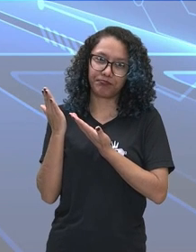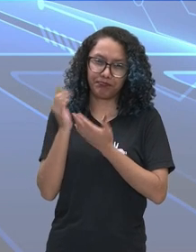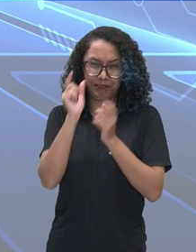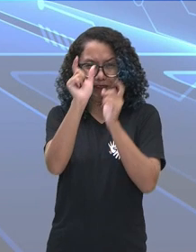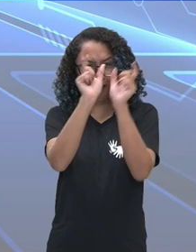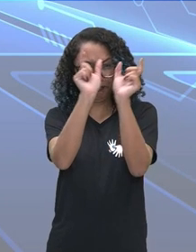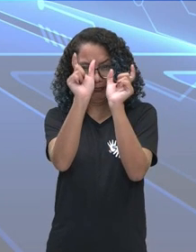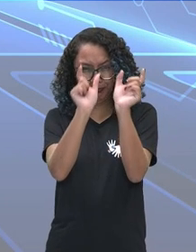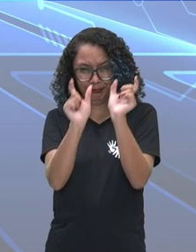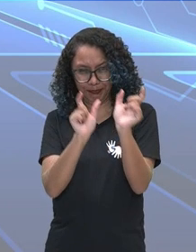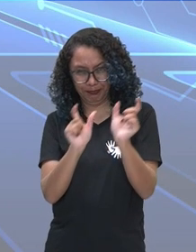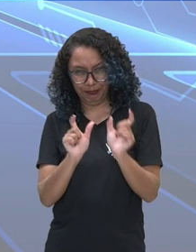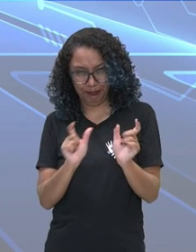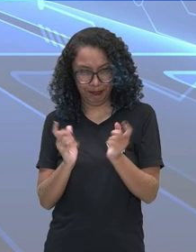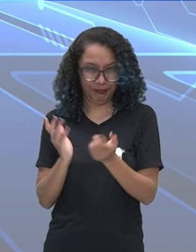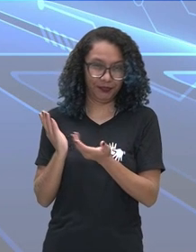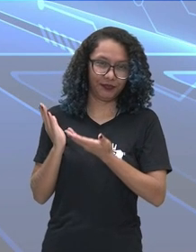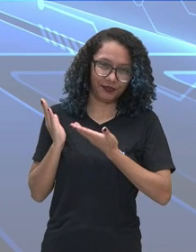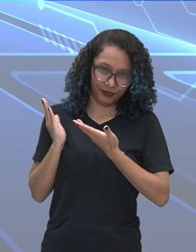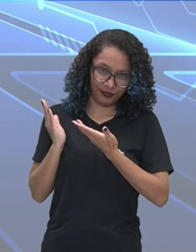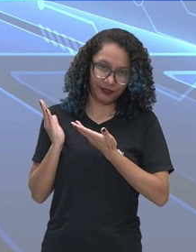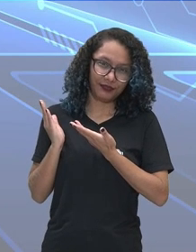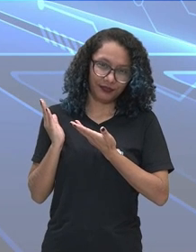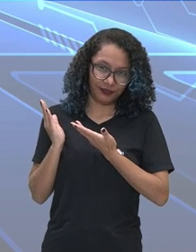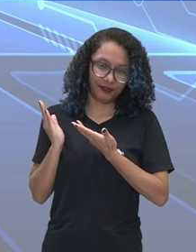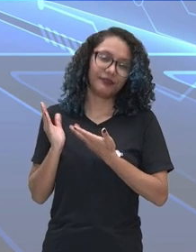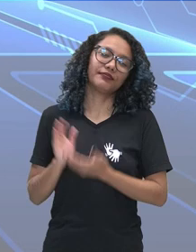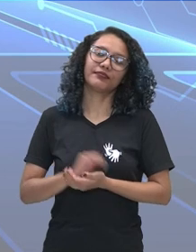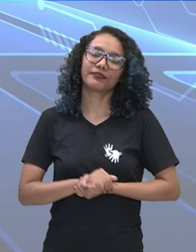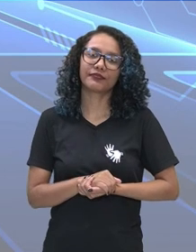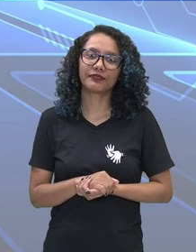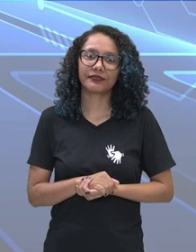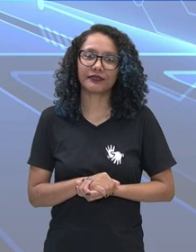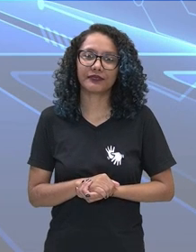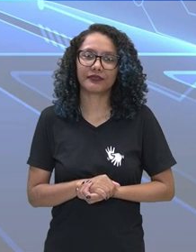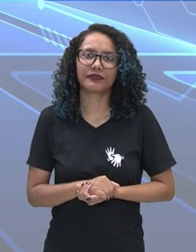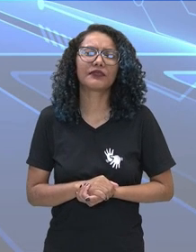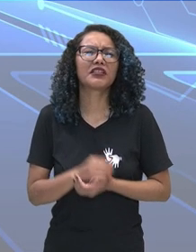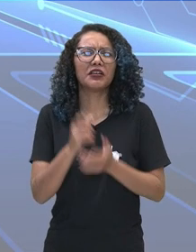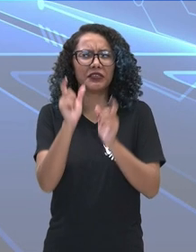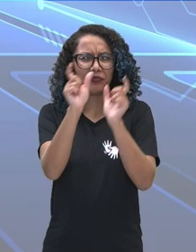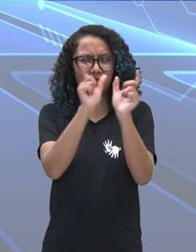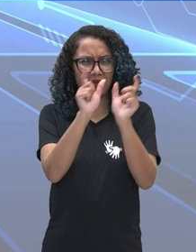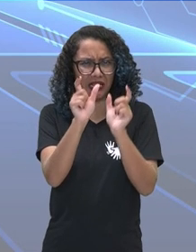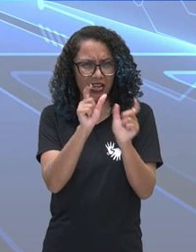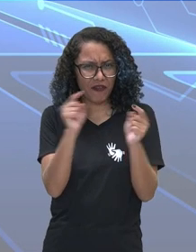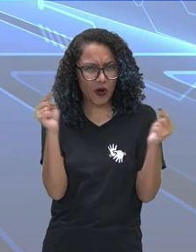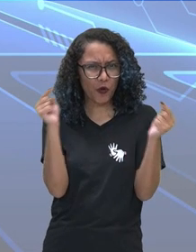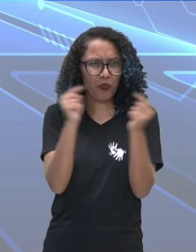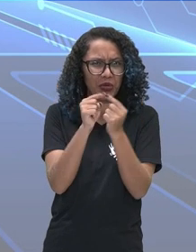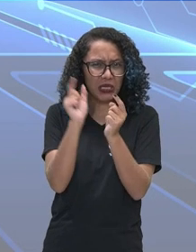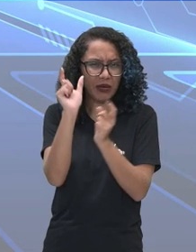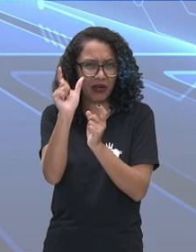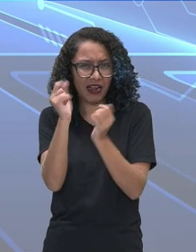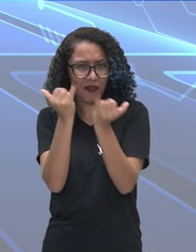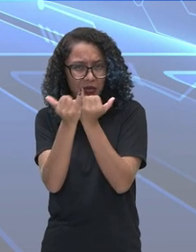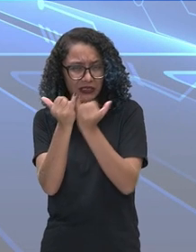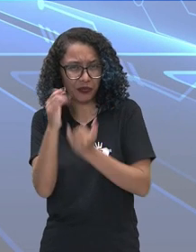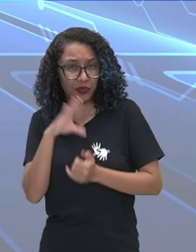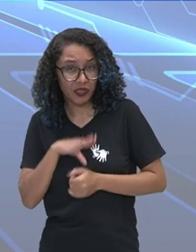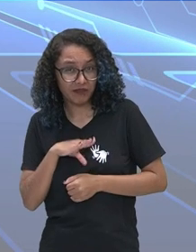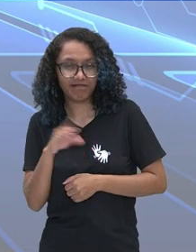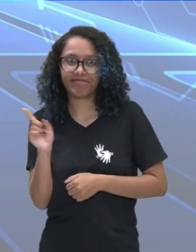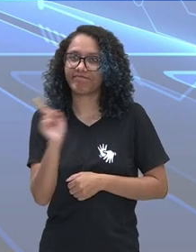story, offline, fast food, check-in. Professor, essas palavras são cognates? Não, não são cognates.